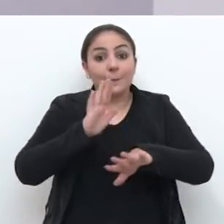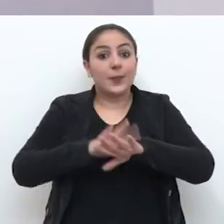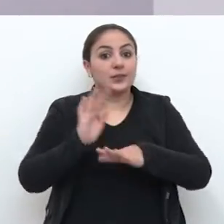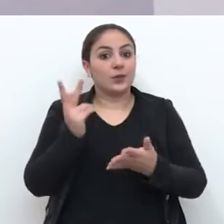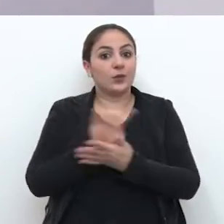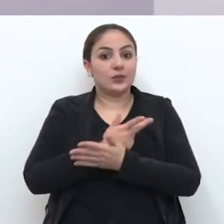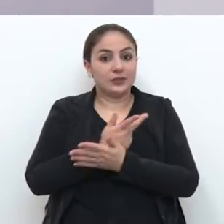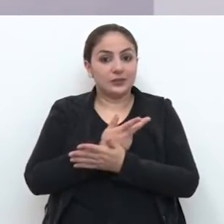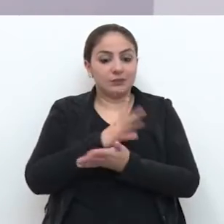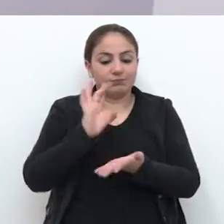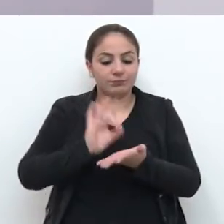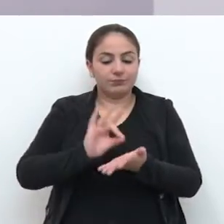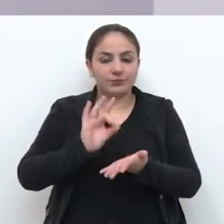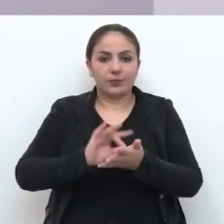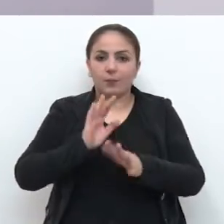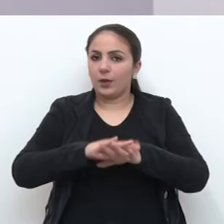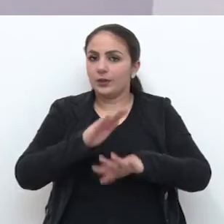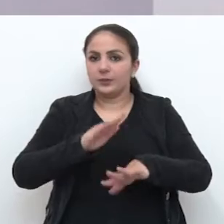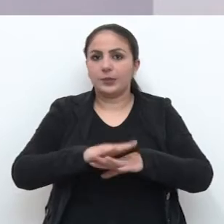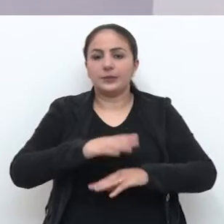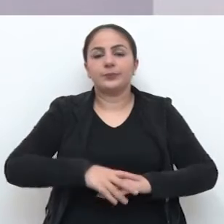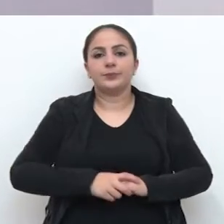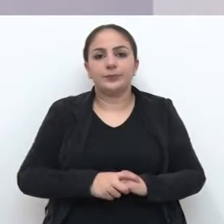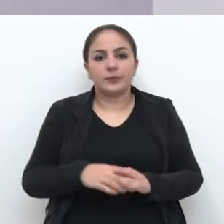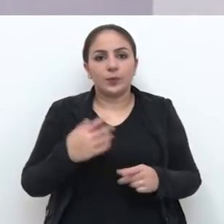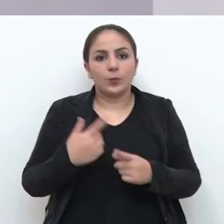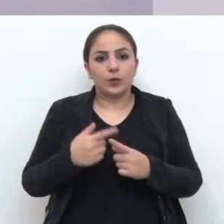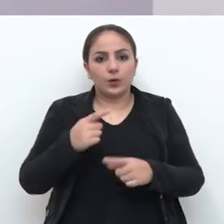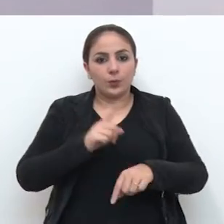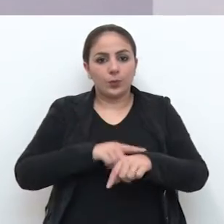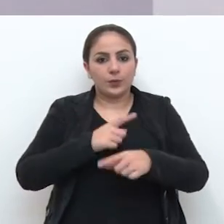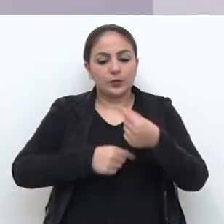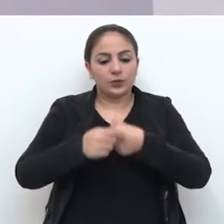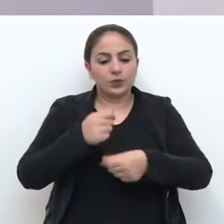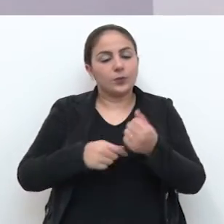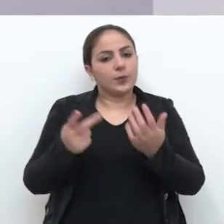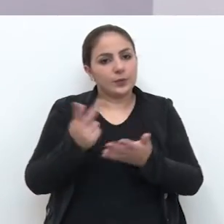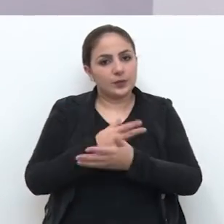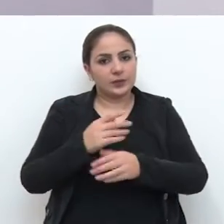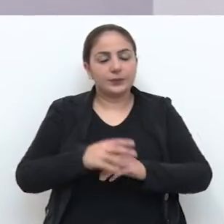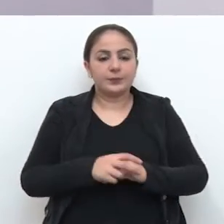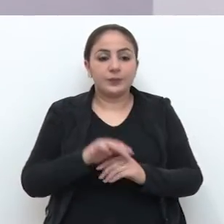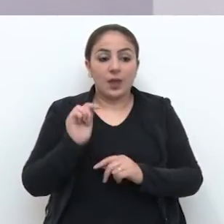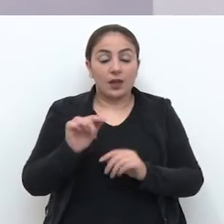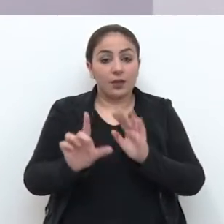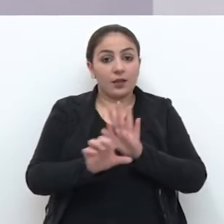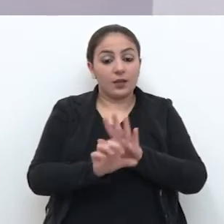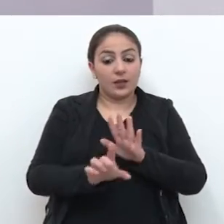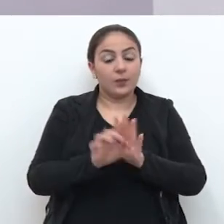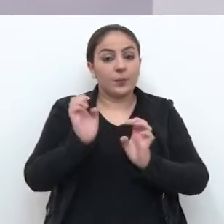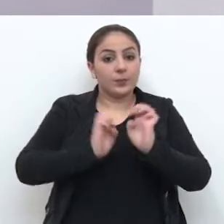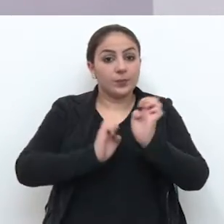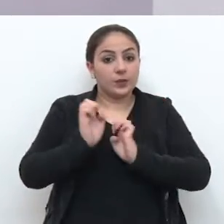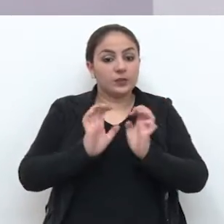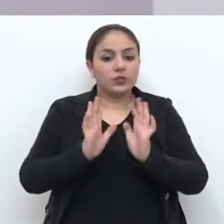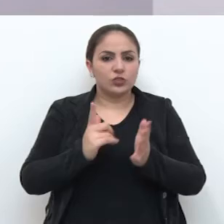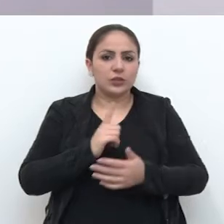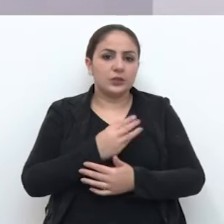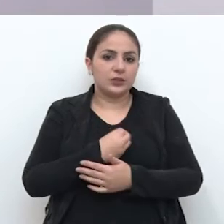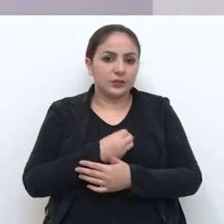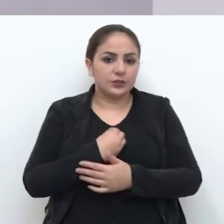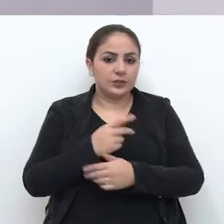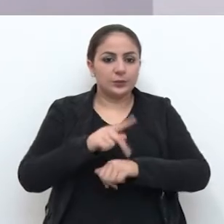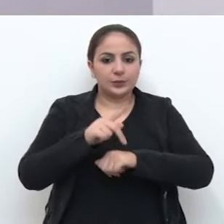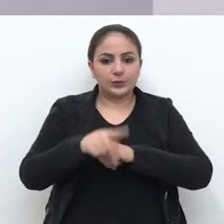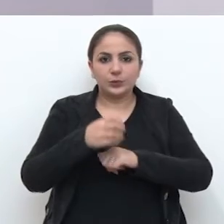a busca para que isso aconteça efetivamente cada vez mais, porque o momento econômico existe. No caso dessa lei, uma